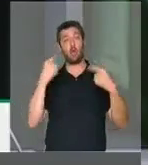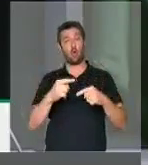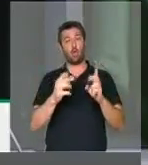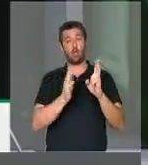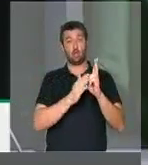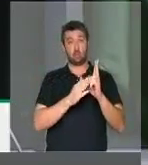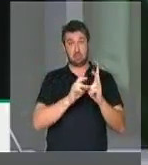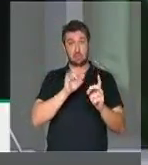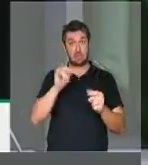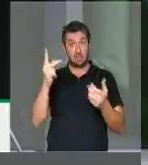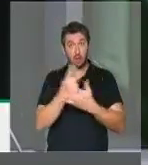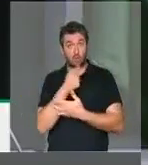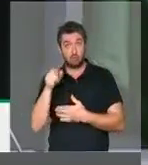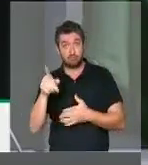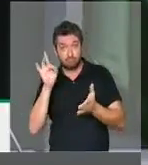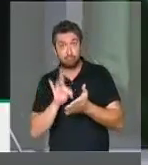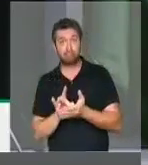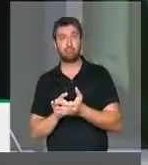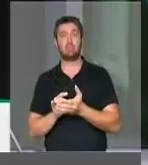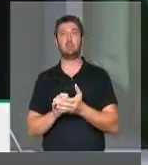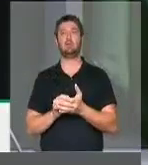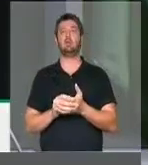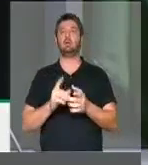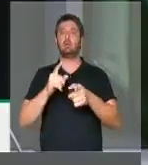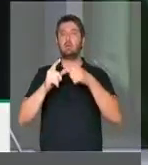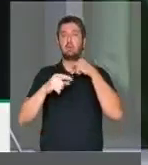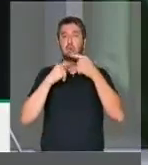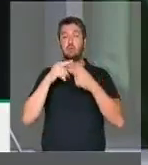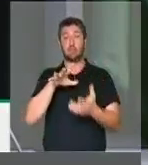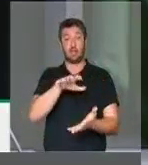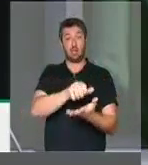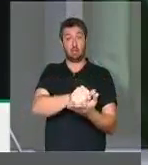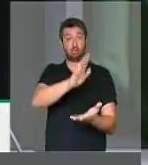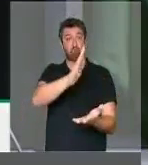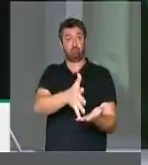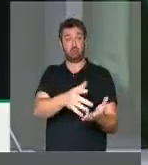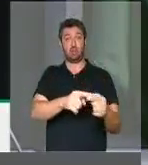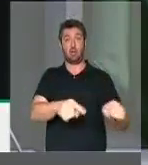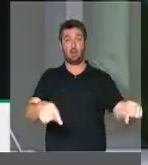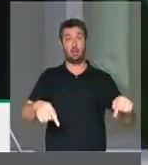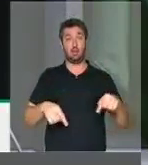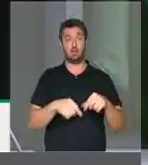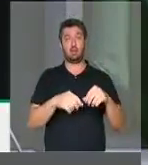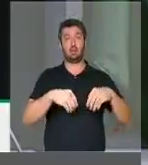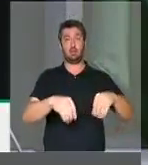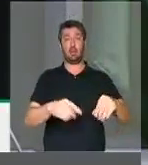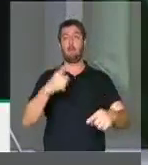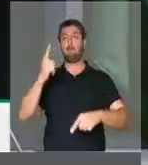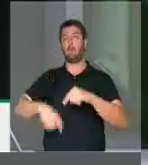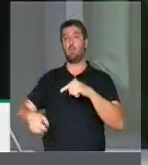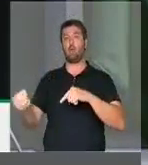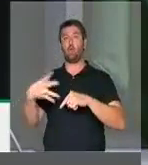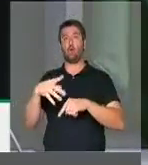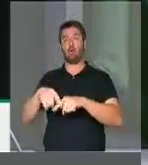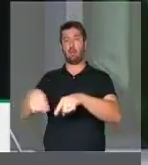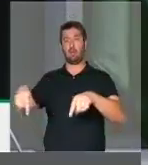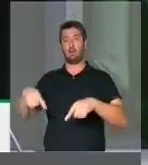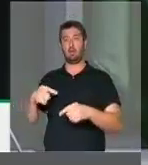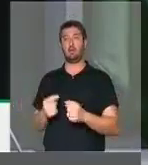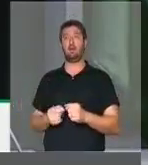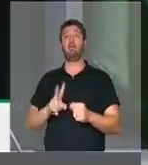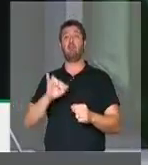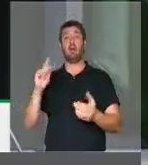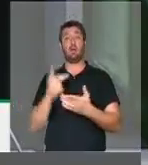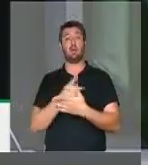Se for adotada, permitirá questionar terras já homologadas, impedir novas demarcações, promover a